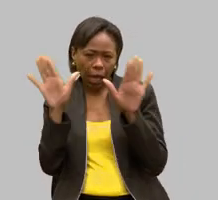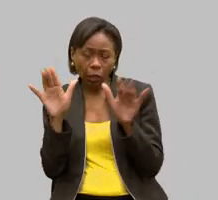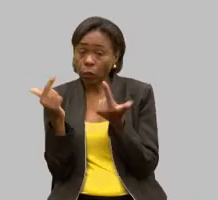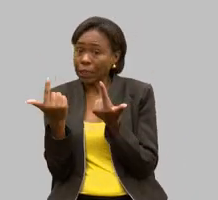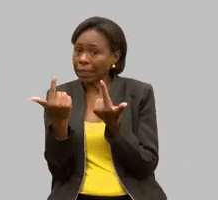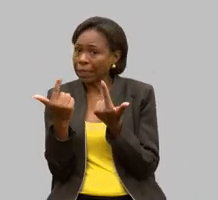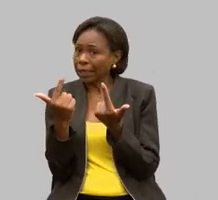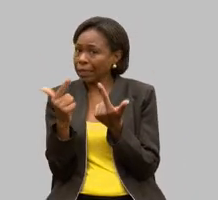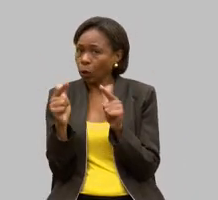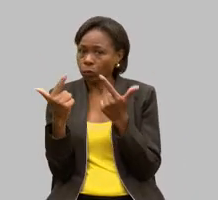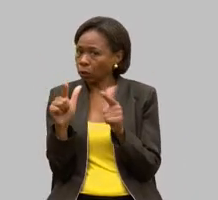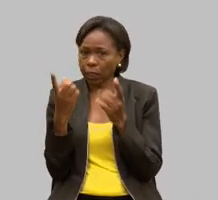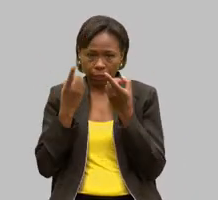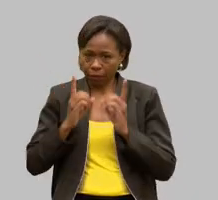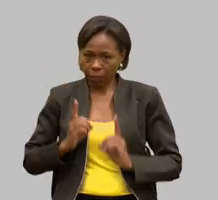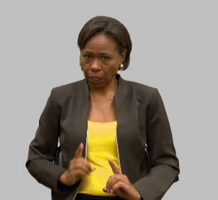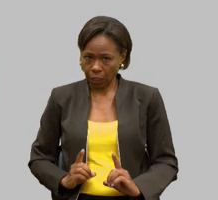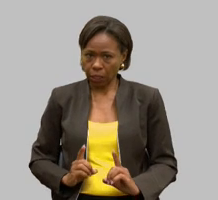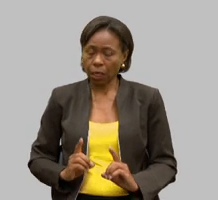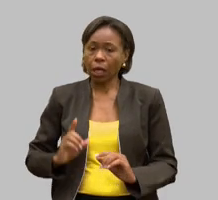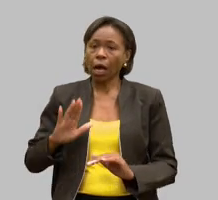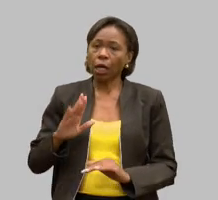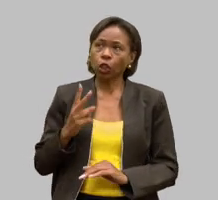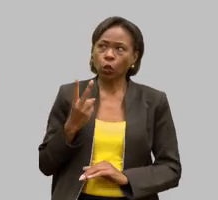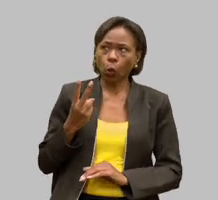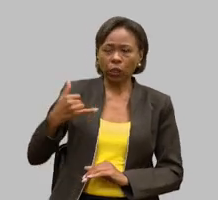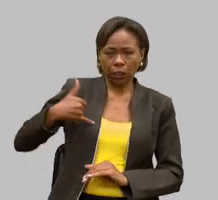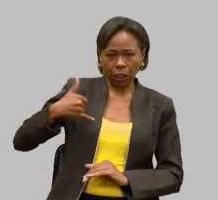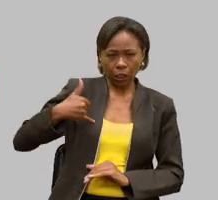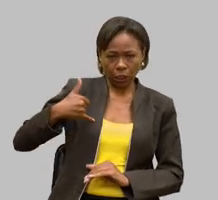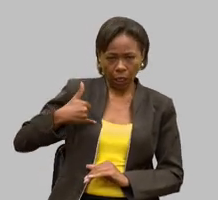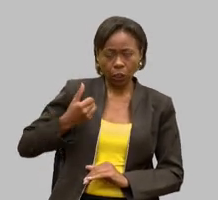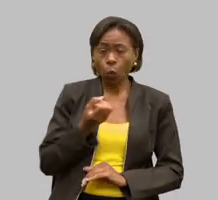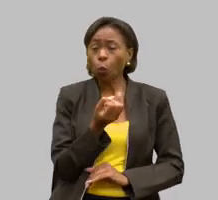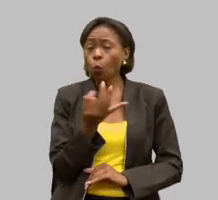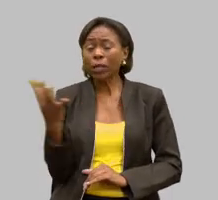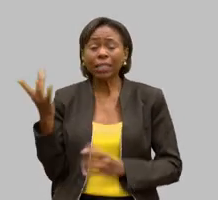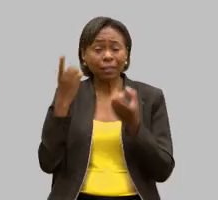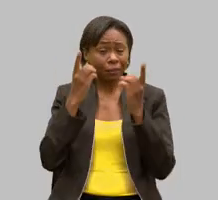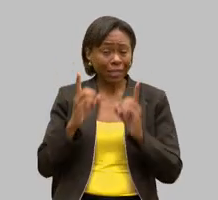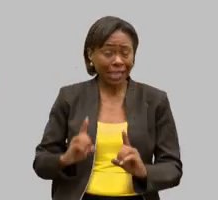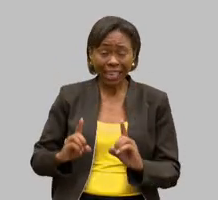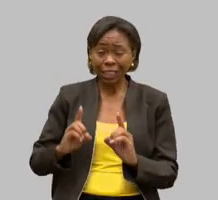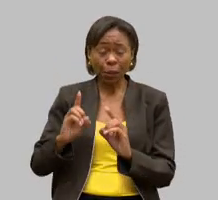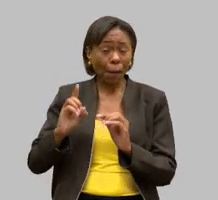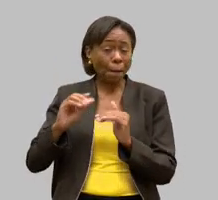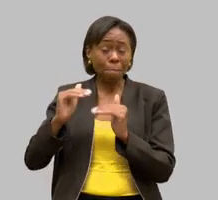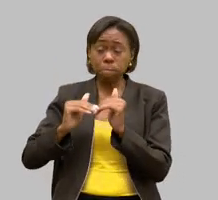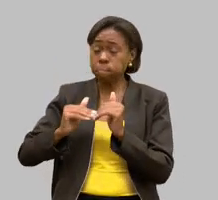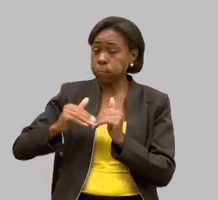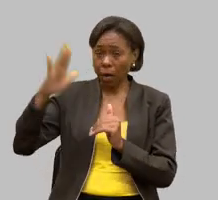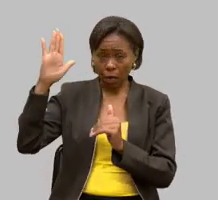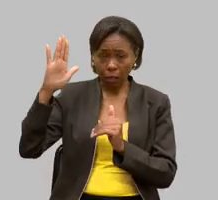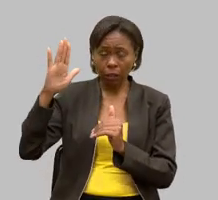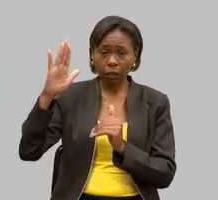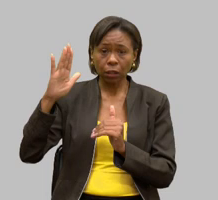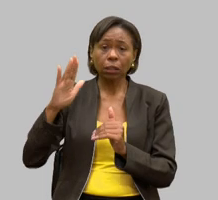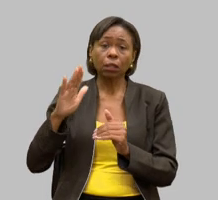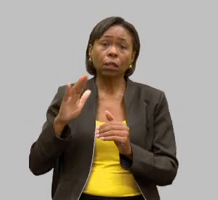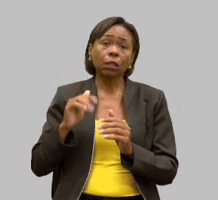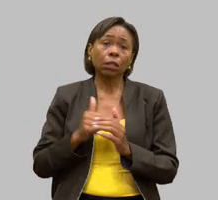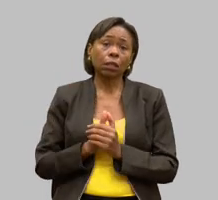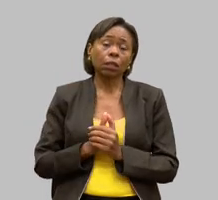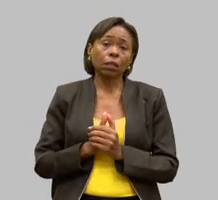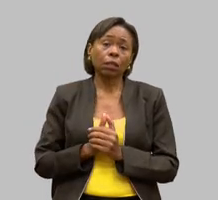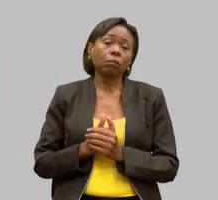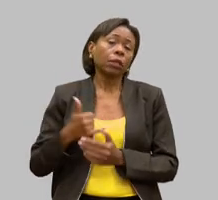de idade o contingente de pessoas sem deficiência é muito maior mas olha a partir de 50 anos como essa realidade